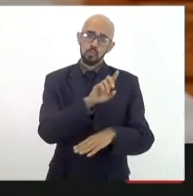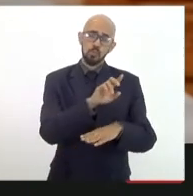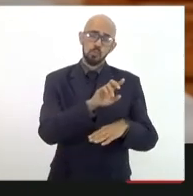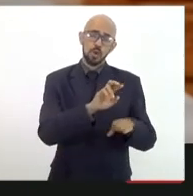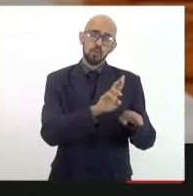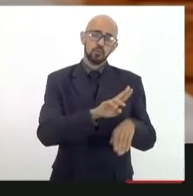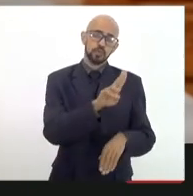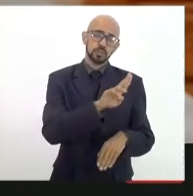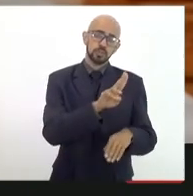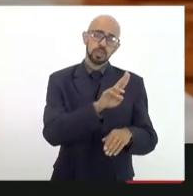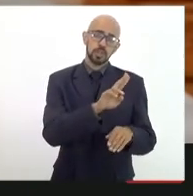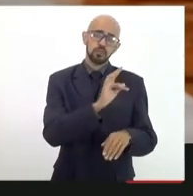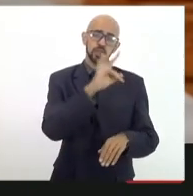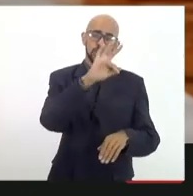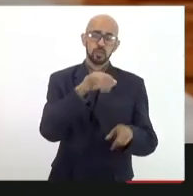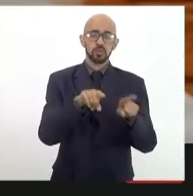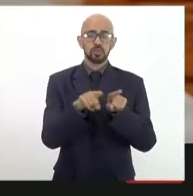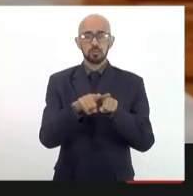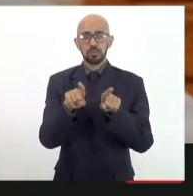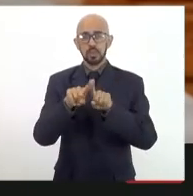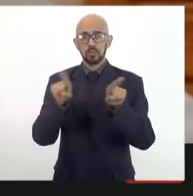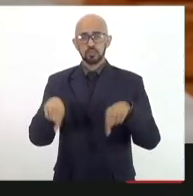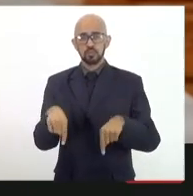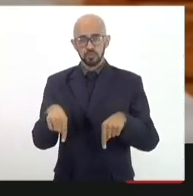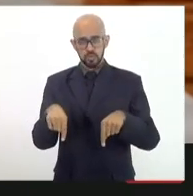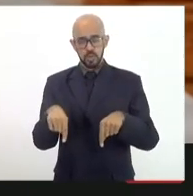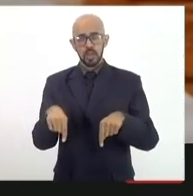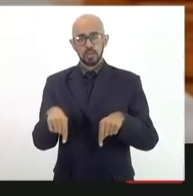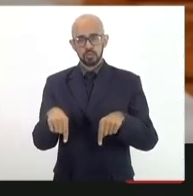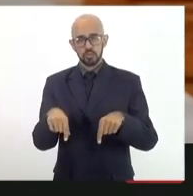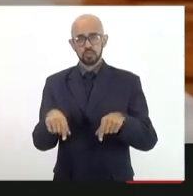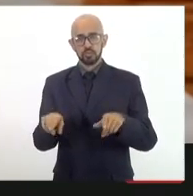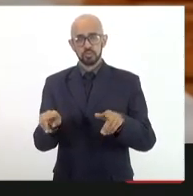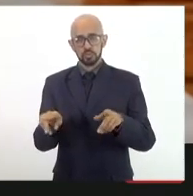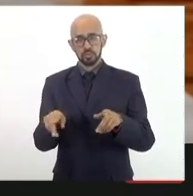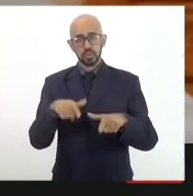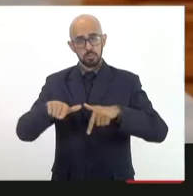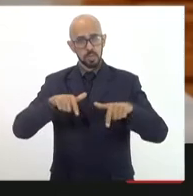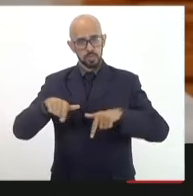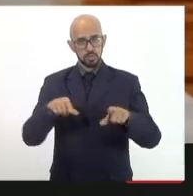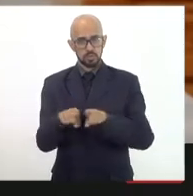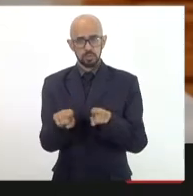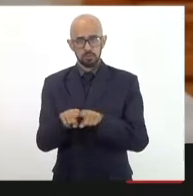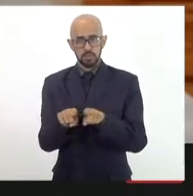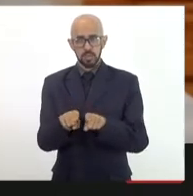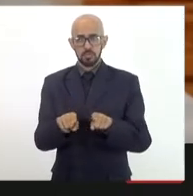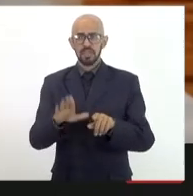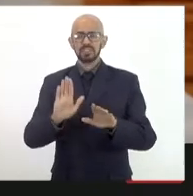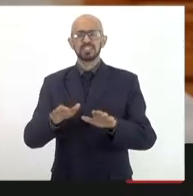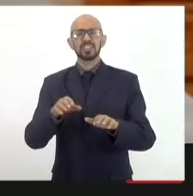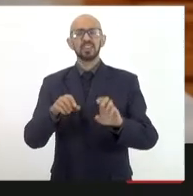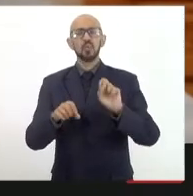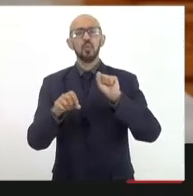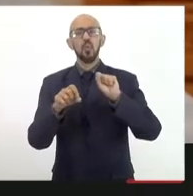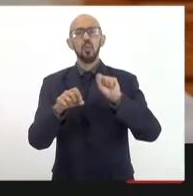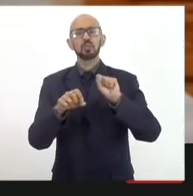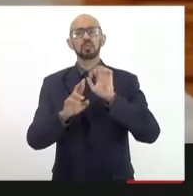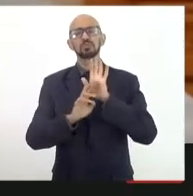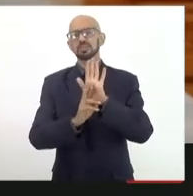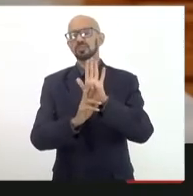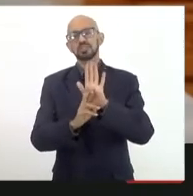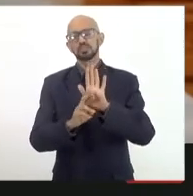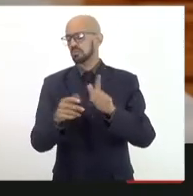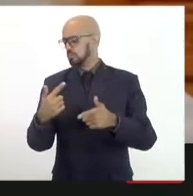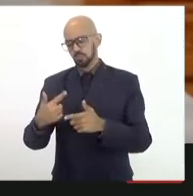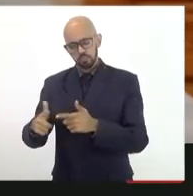e também dos trabalhadores. Eu dizia ao Mauro, mas já temos oito representantes, mas ele falou, tem problema, até 15 eu acho que vai bem.